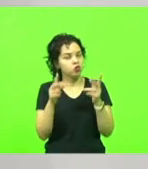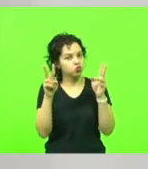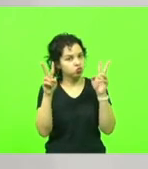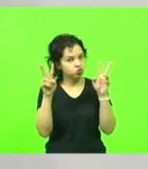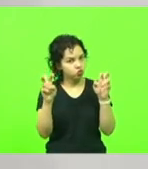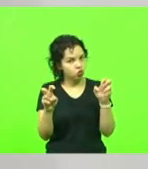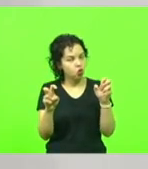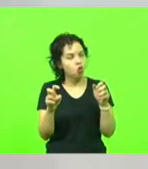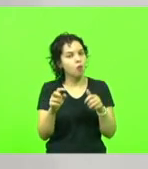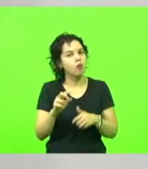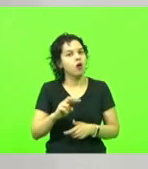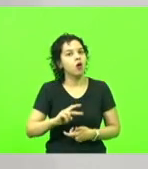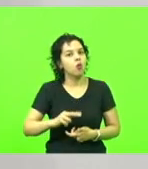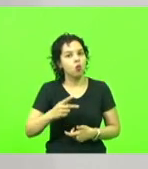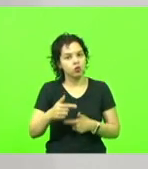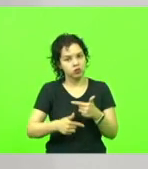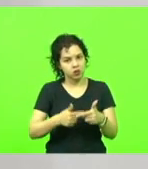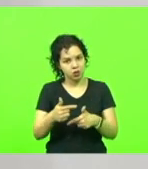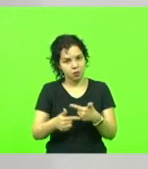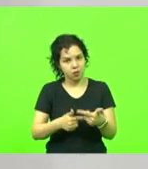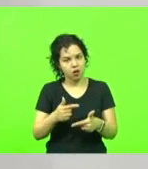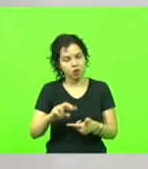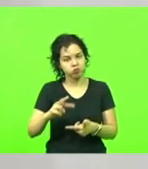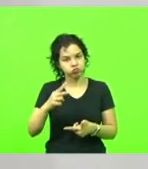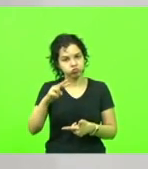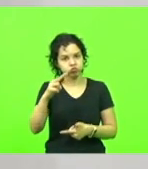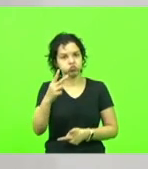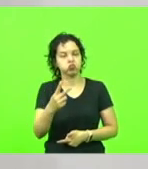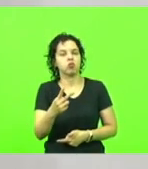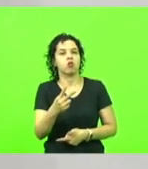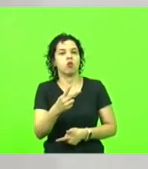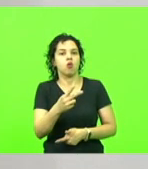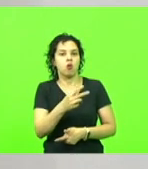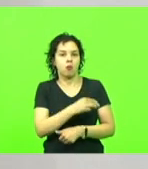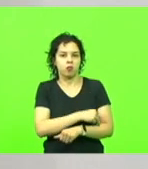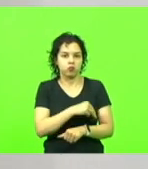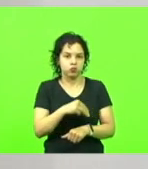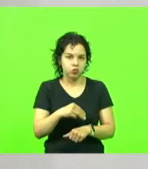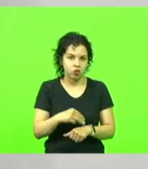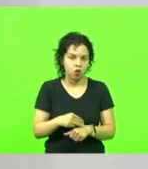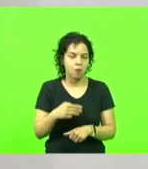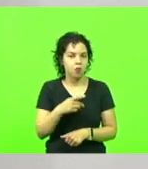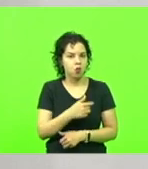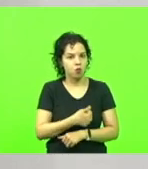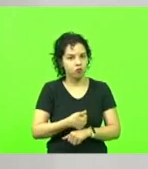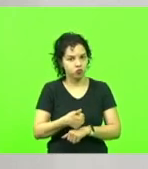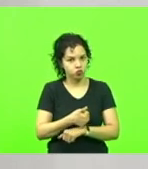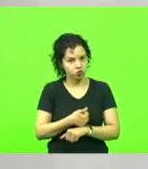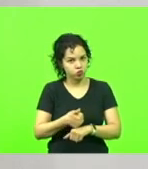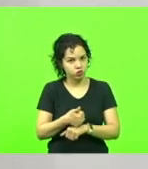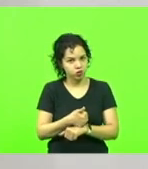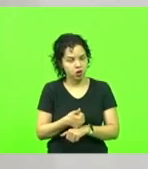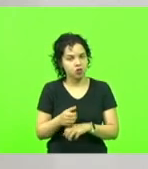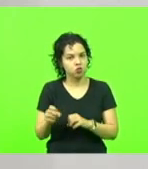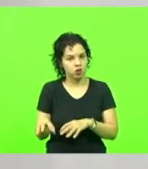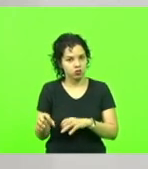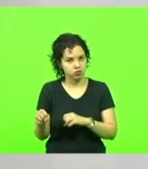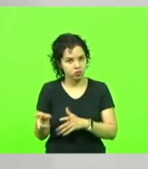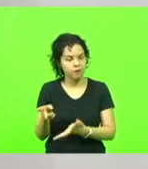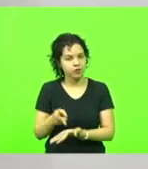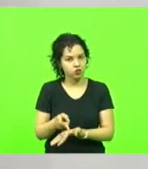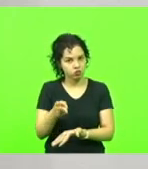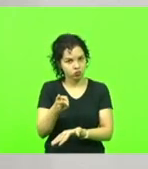profissionais, da educação, dos profissionais efetivos, portanto. Gostaria de apresentar aqui as